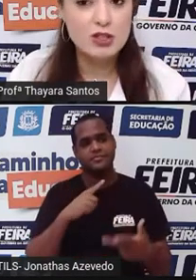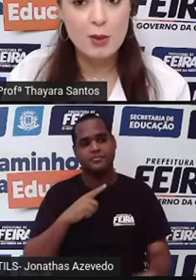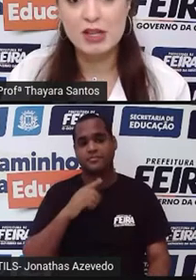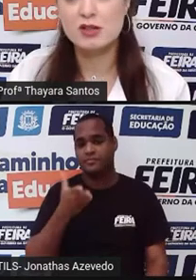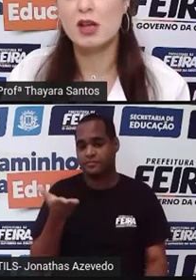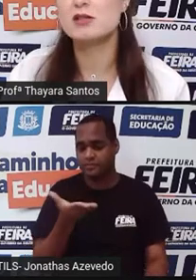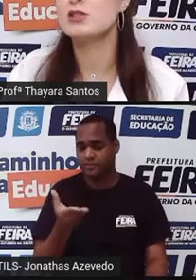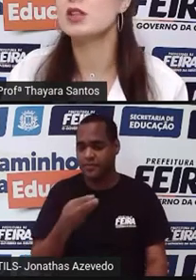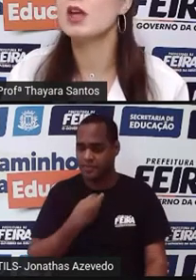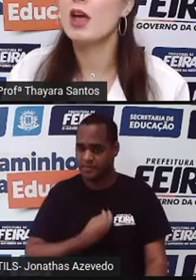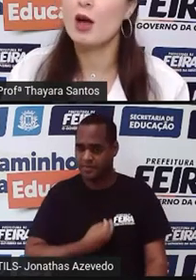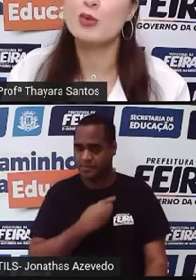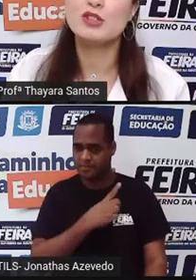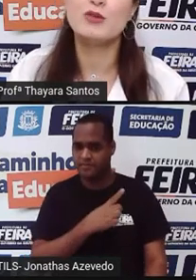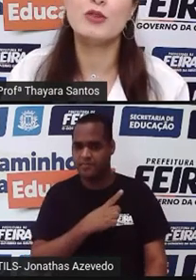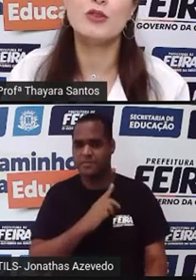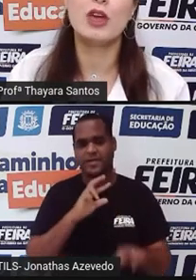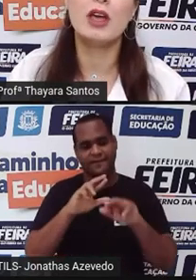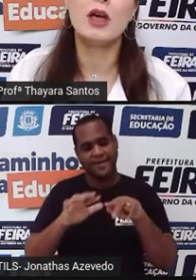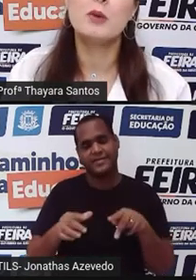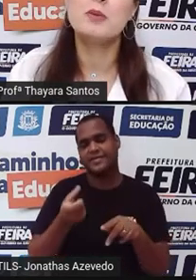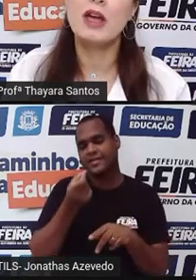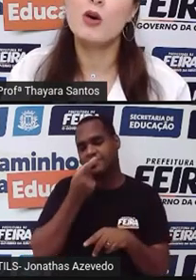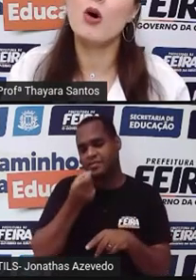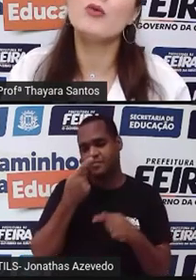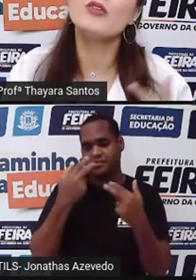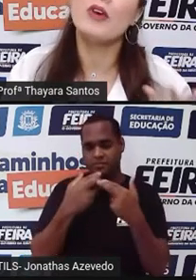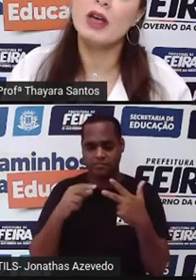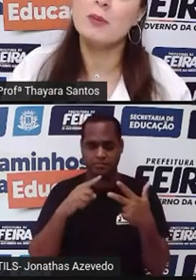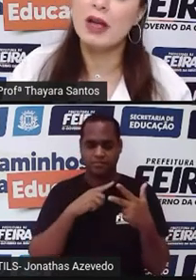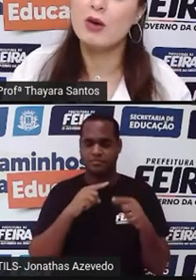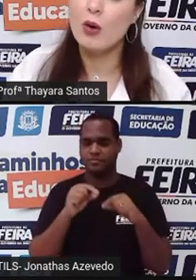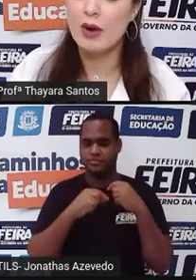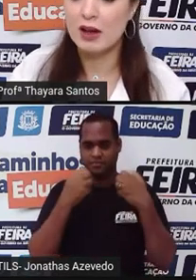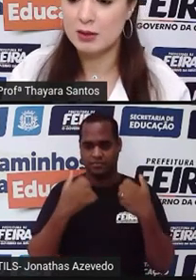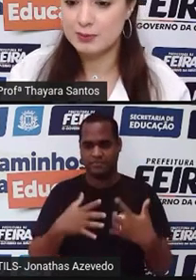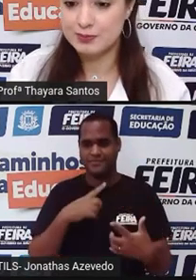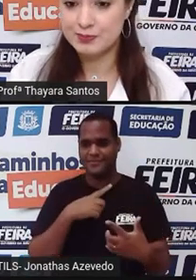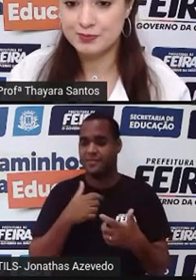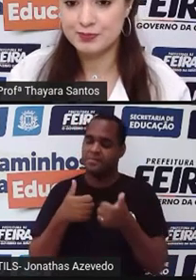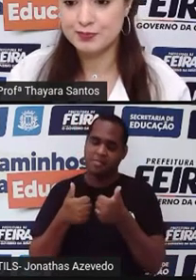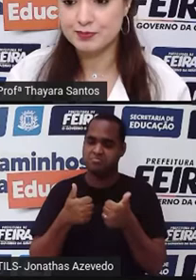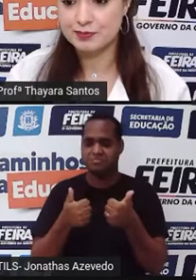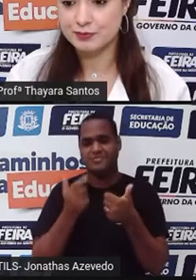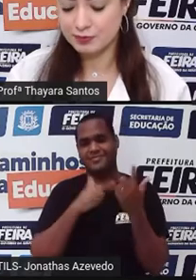com esses medicamentos que existem, é possível viver bem, conviver bem com ela.